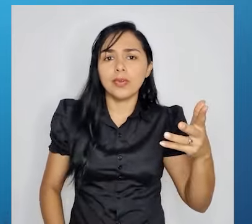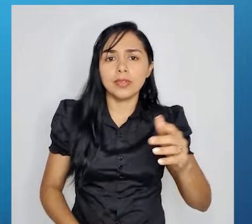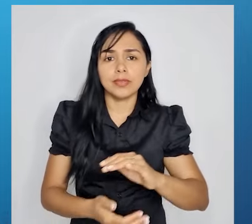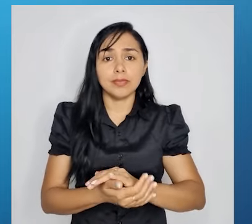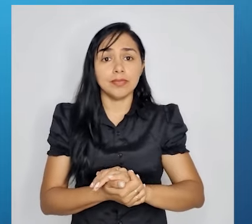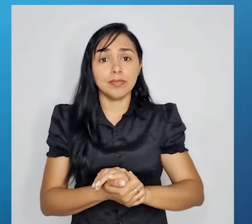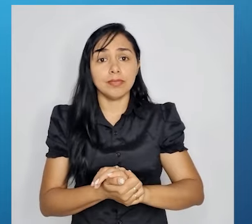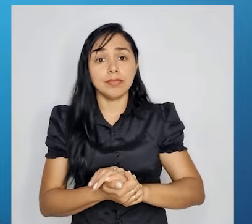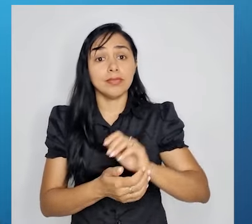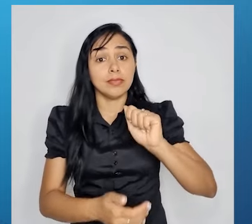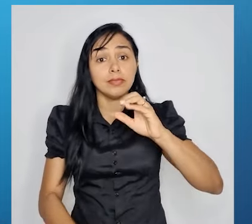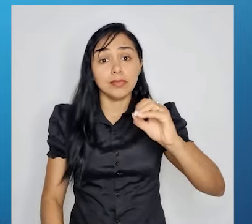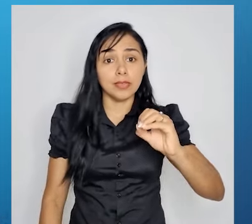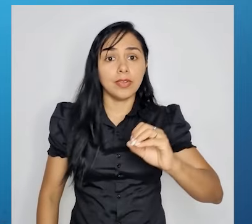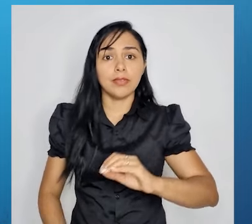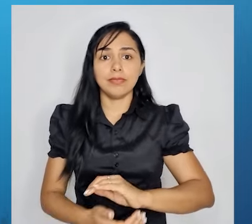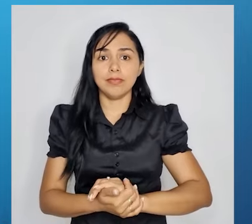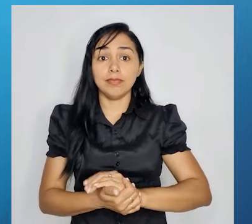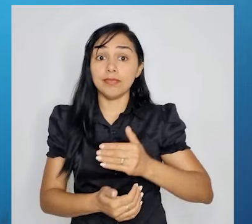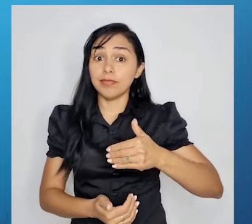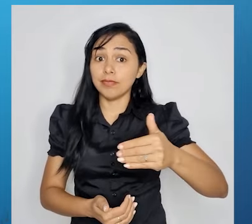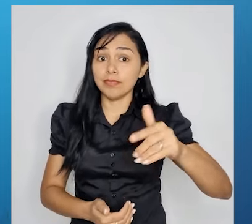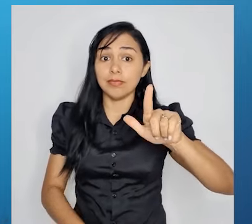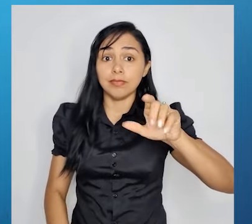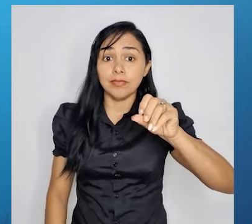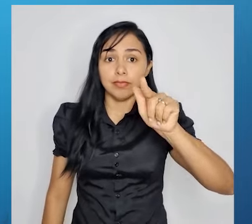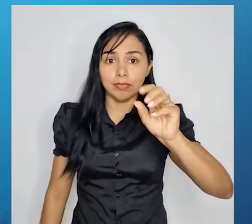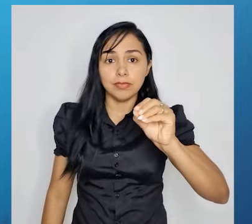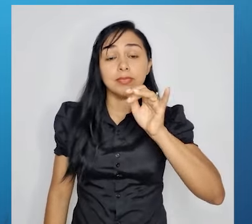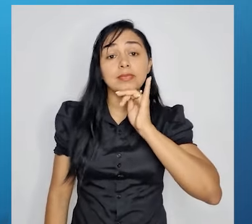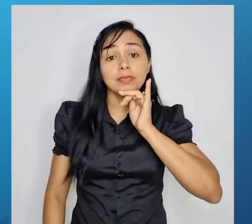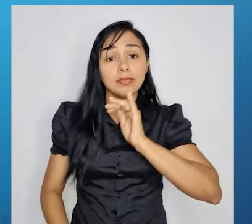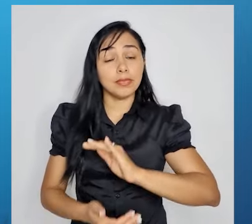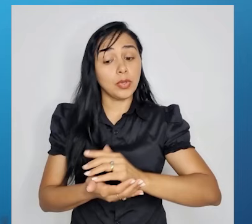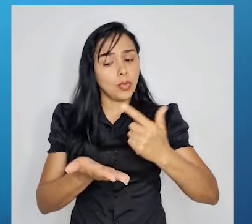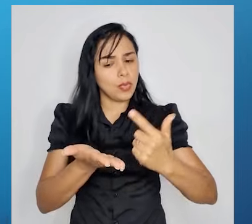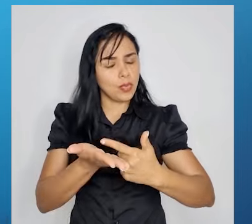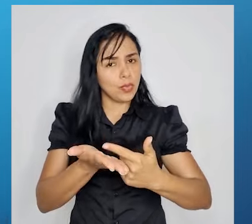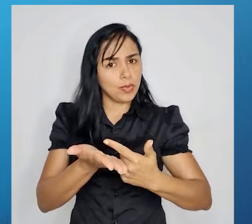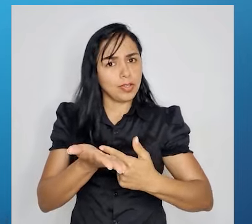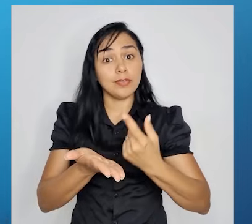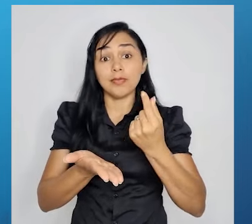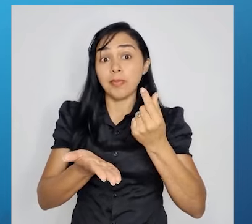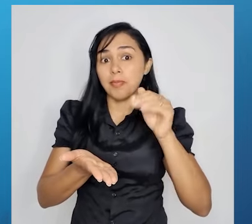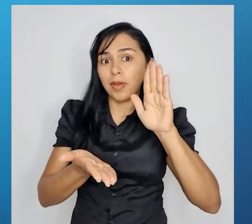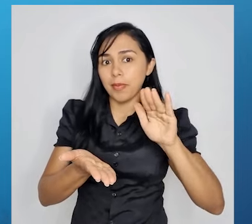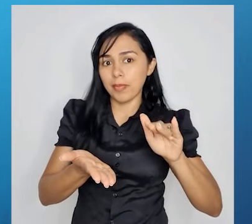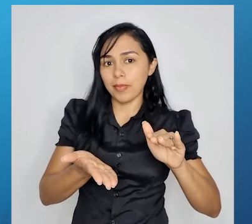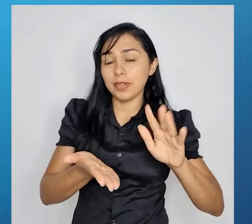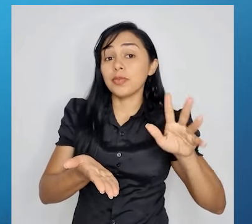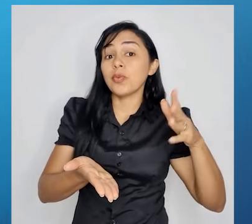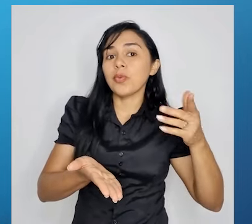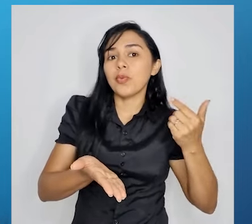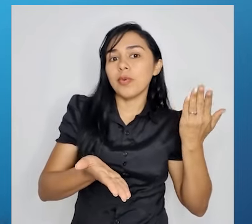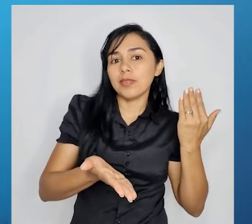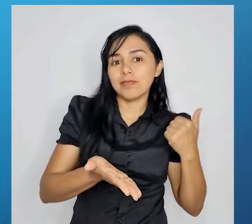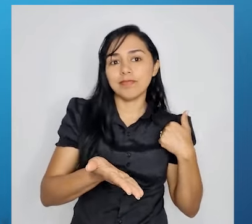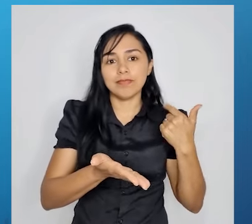O livro estava mais barato quando comprei. Ou seja,